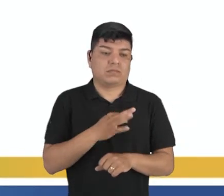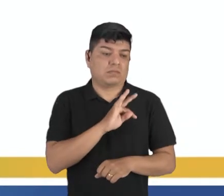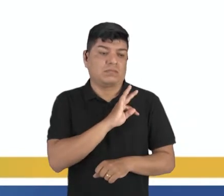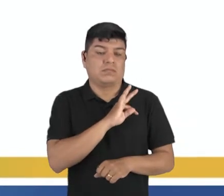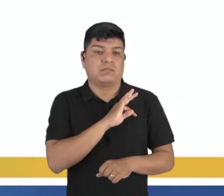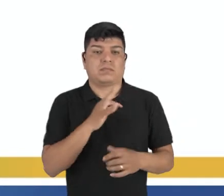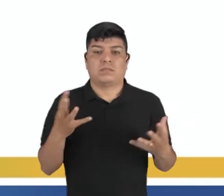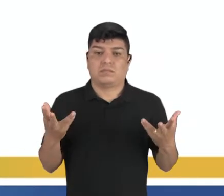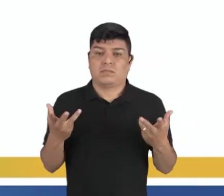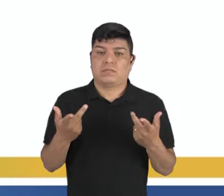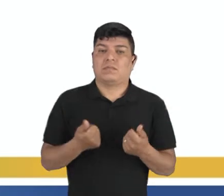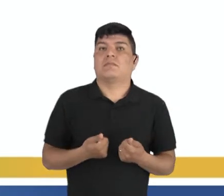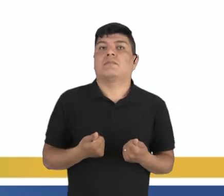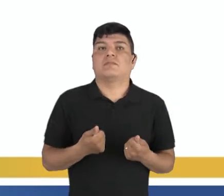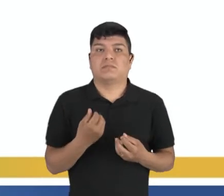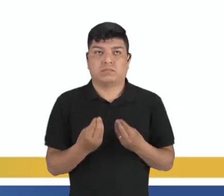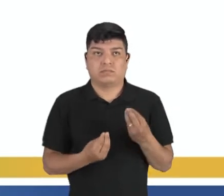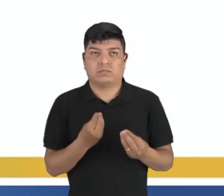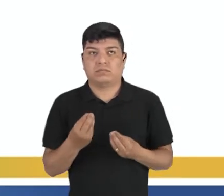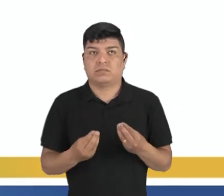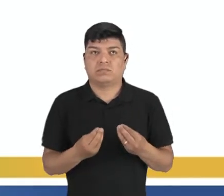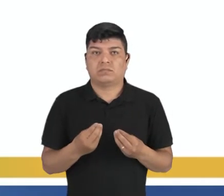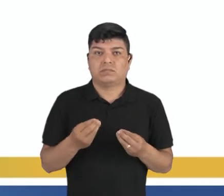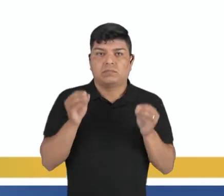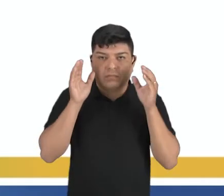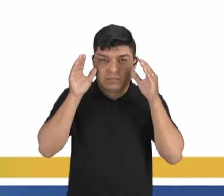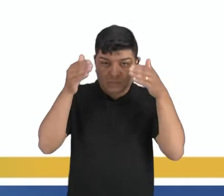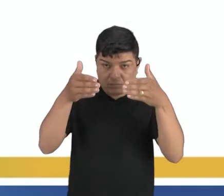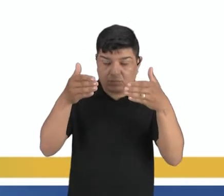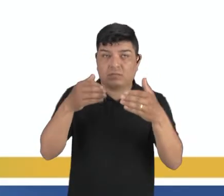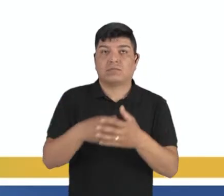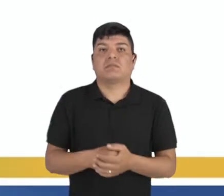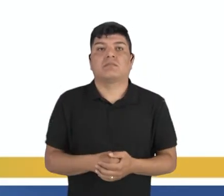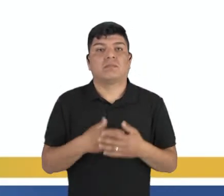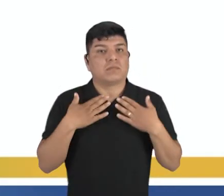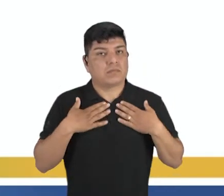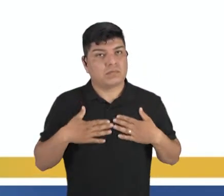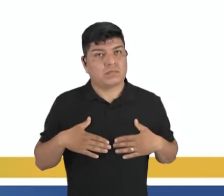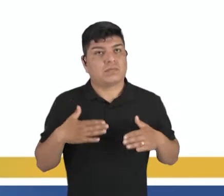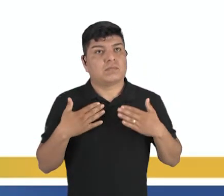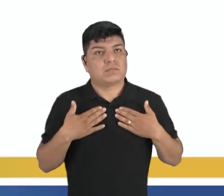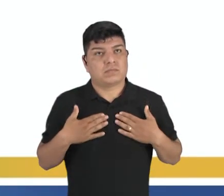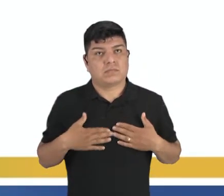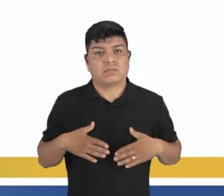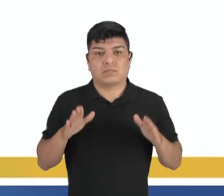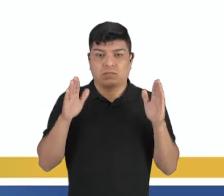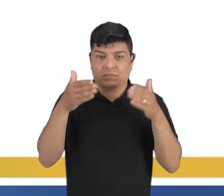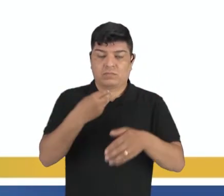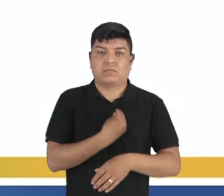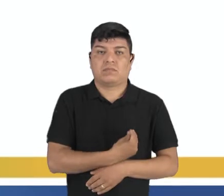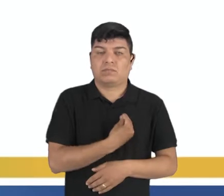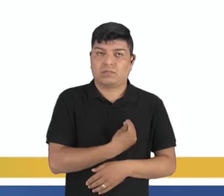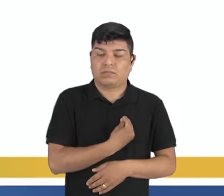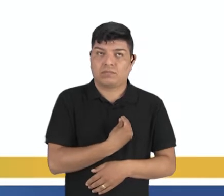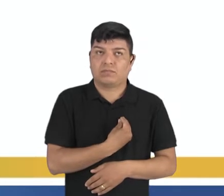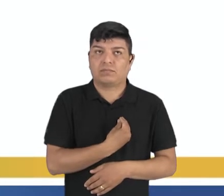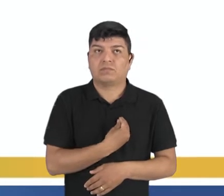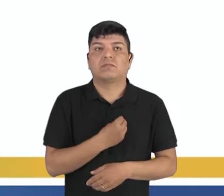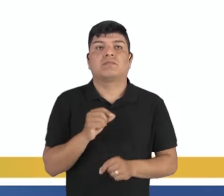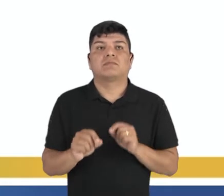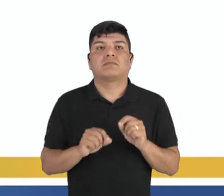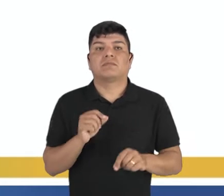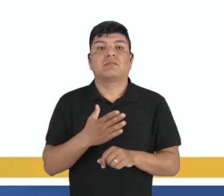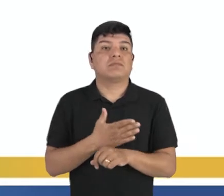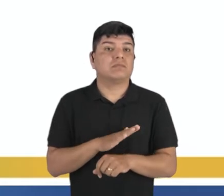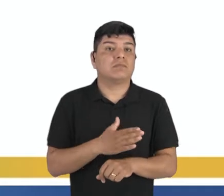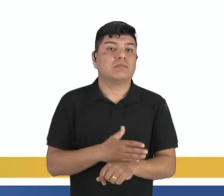habilidades como a concentração, tranquilidade e o foco no presente. Trata-se de uma